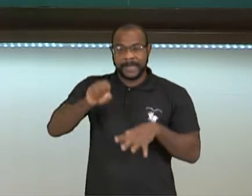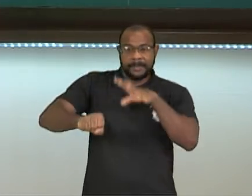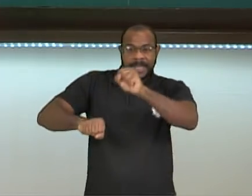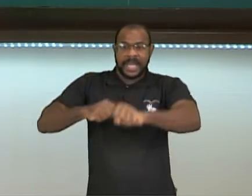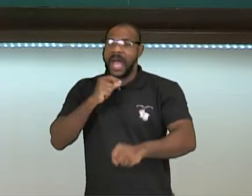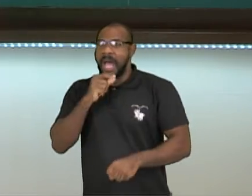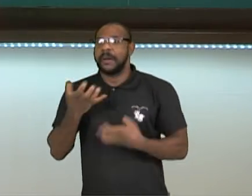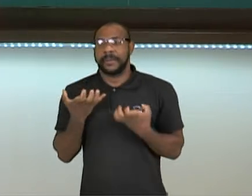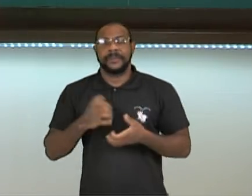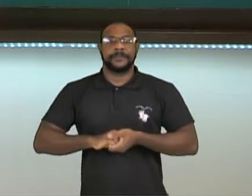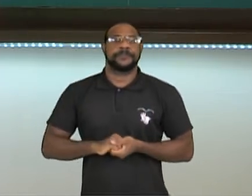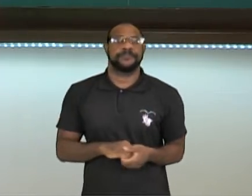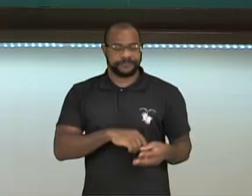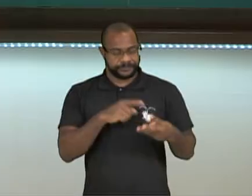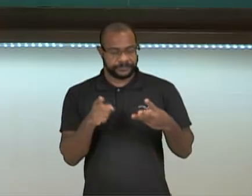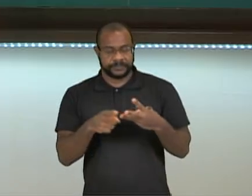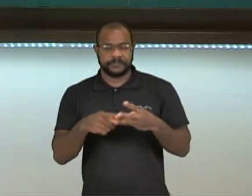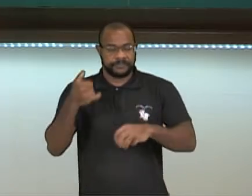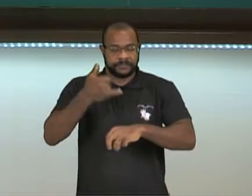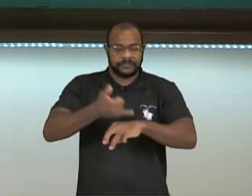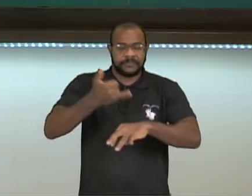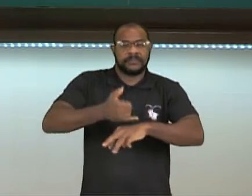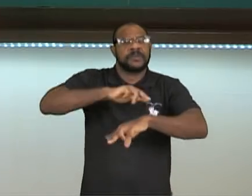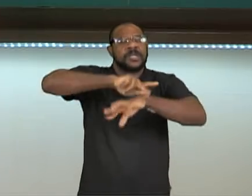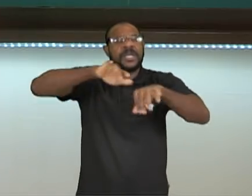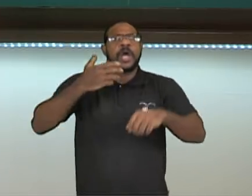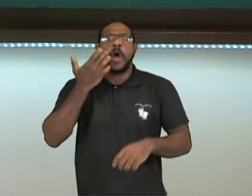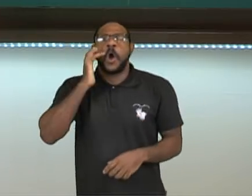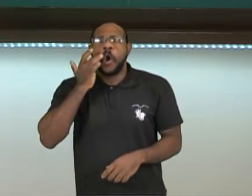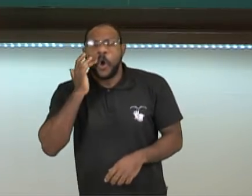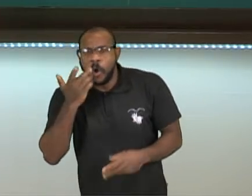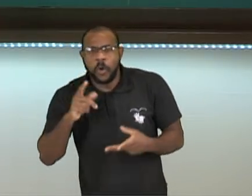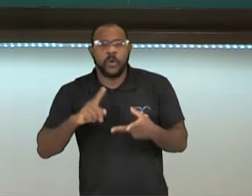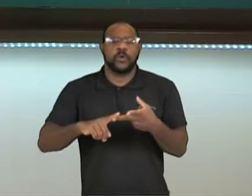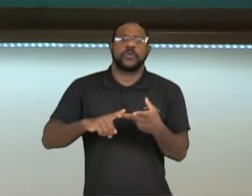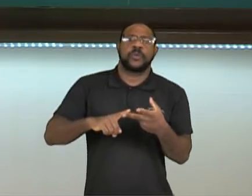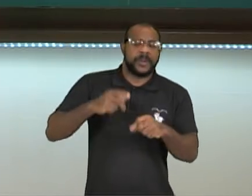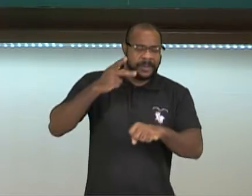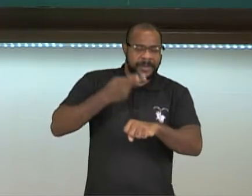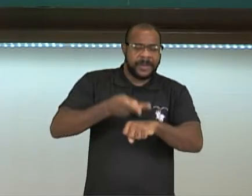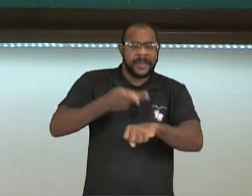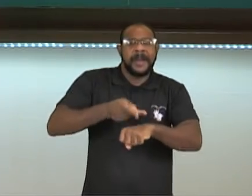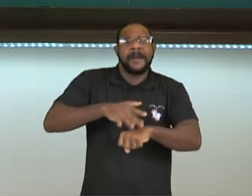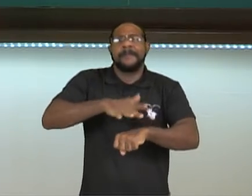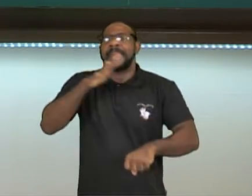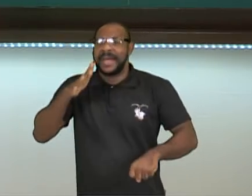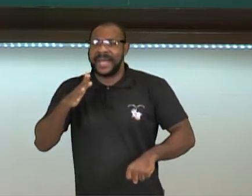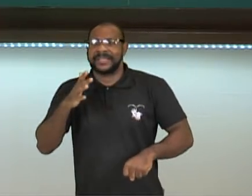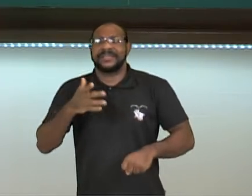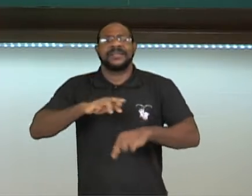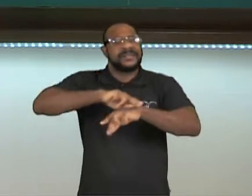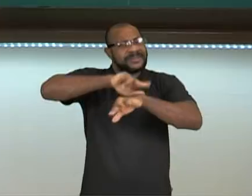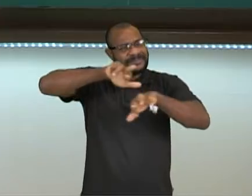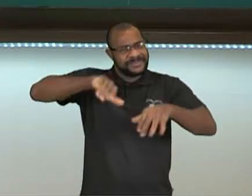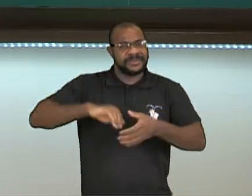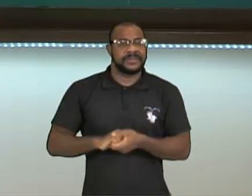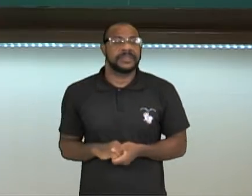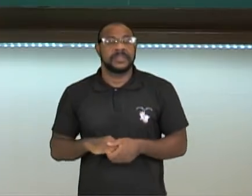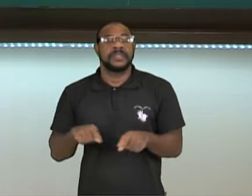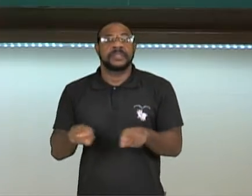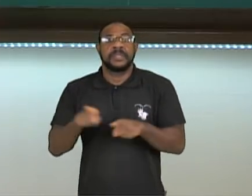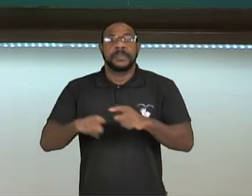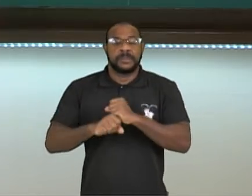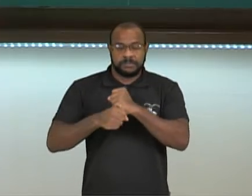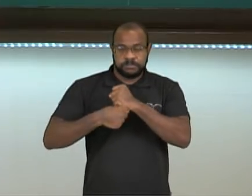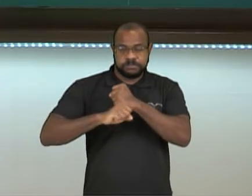Tá bom? Minérios, que seria ouro, prata, bronze. Eles brigam por isso, tá? E expansão de